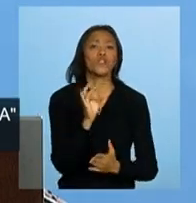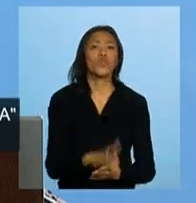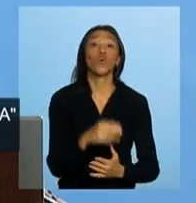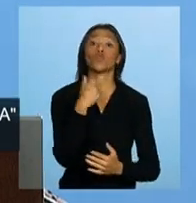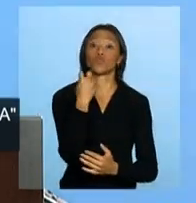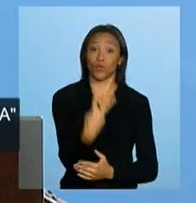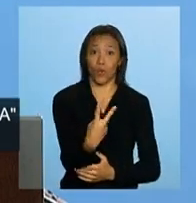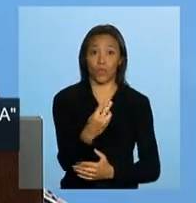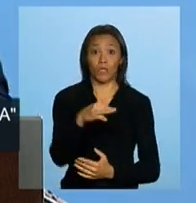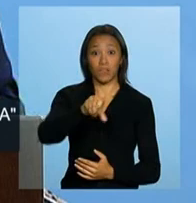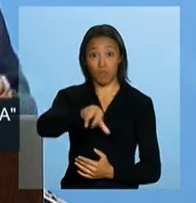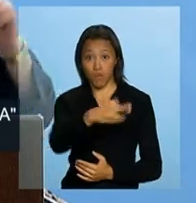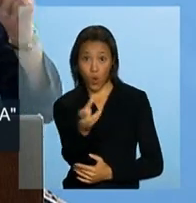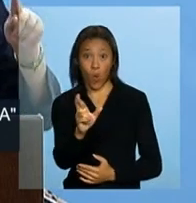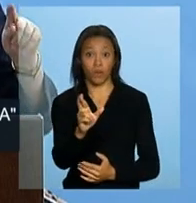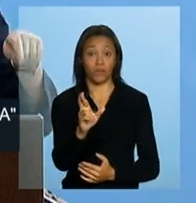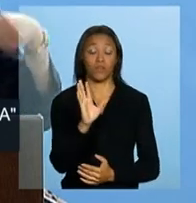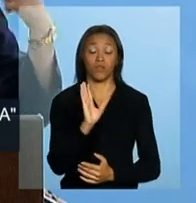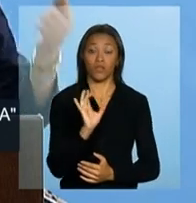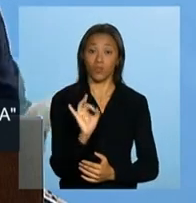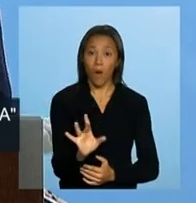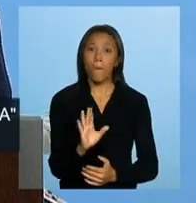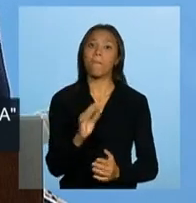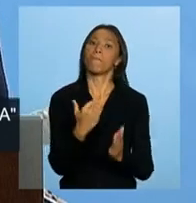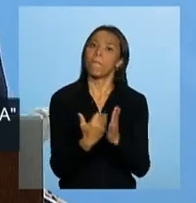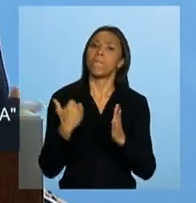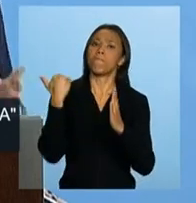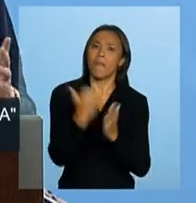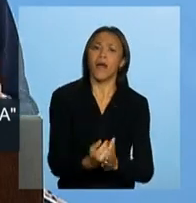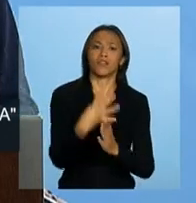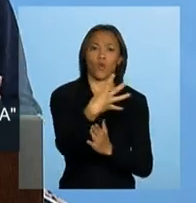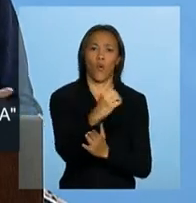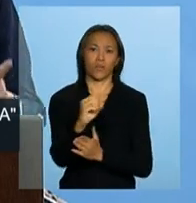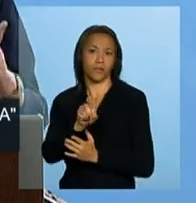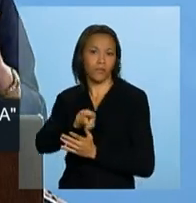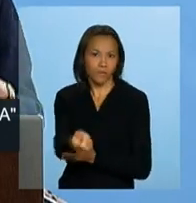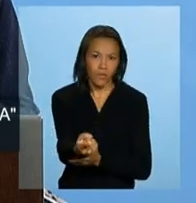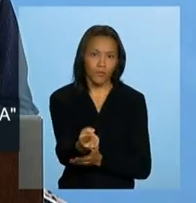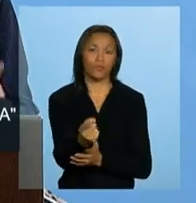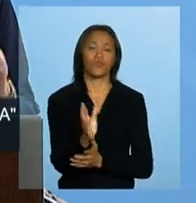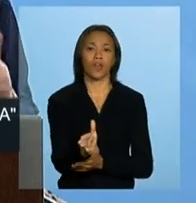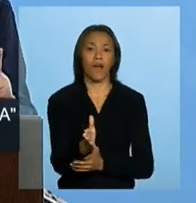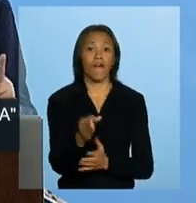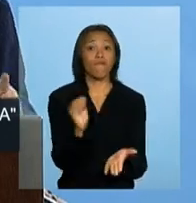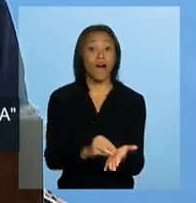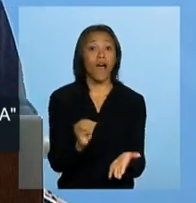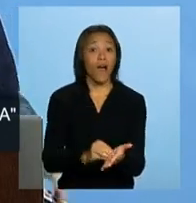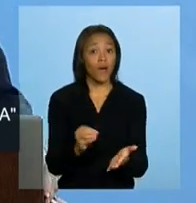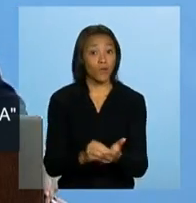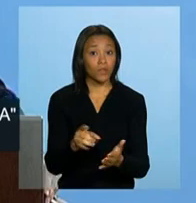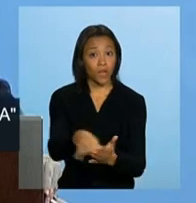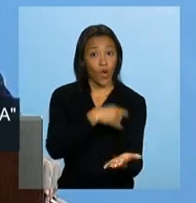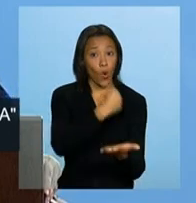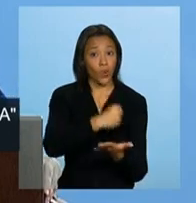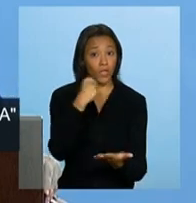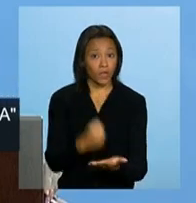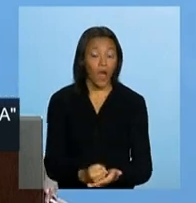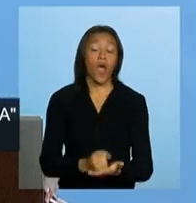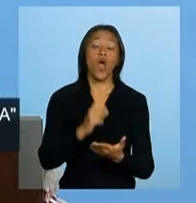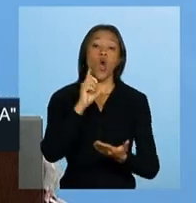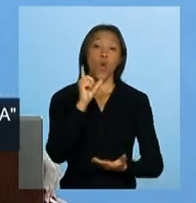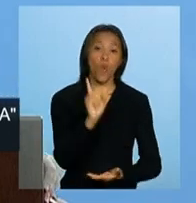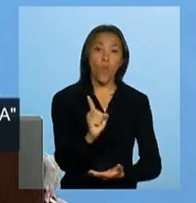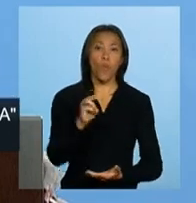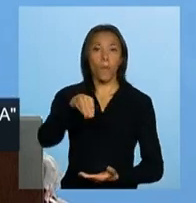milhões, mas passamos mais quatrocentas mil. Então, faltam contratar um milhão